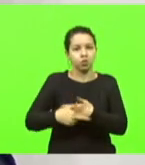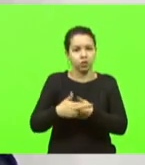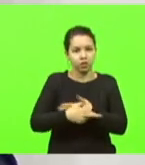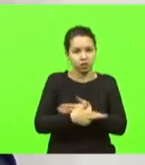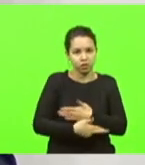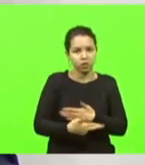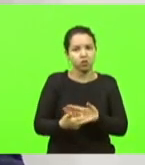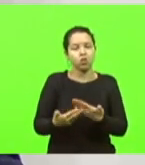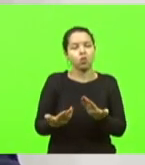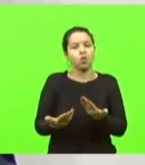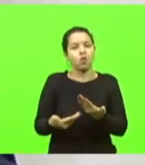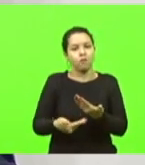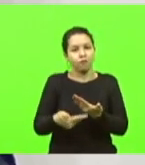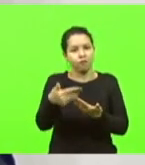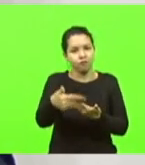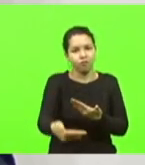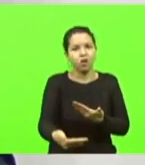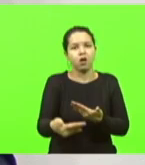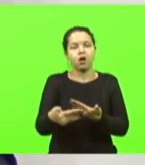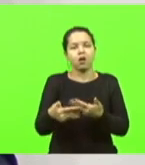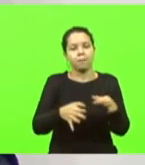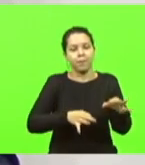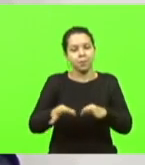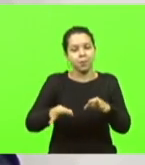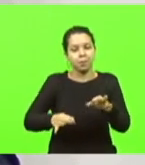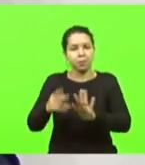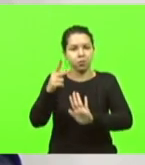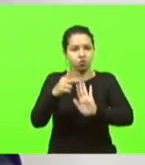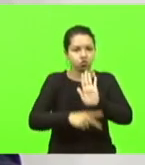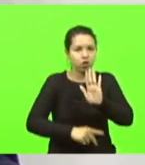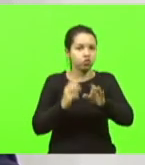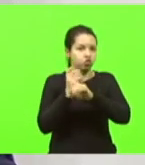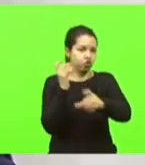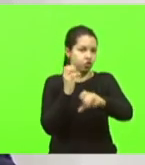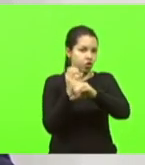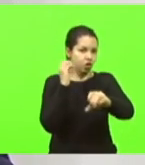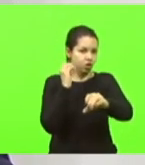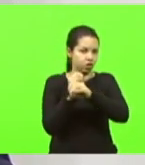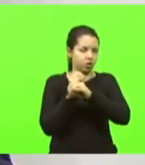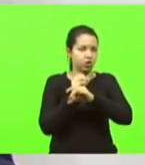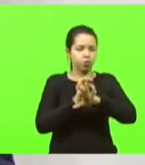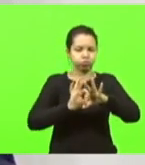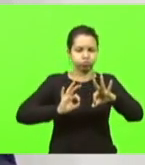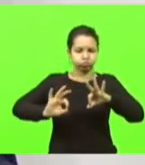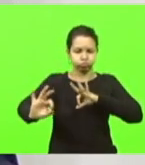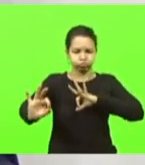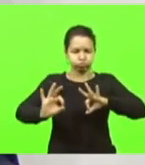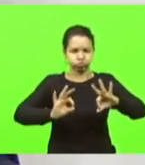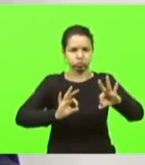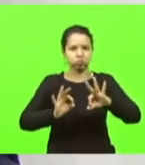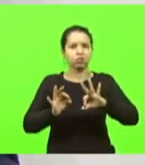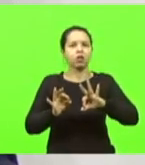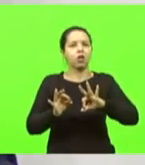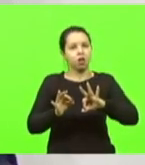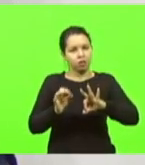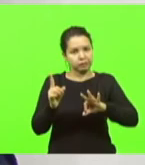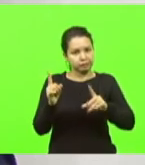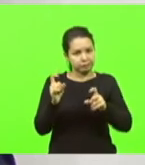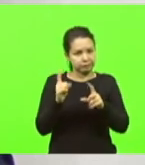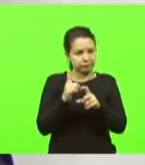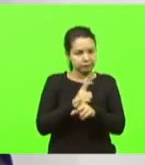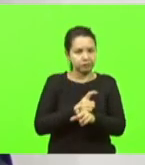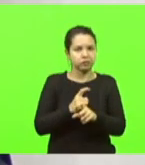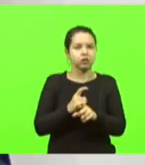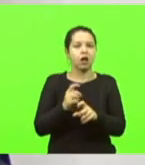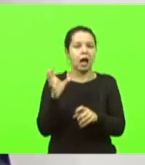de engenharia, um projeto de alta complexidade, não se faz rapidamente, porque